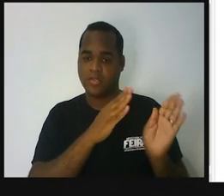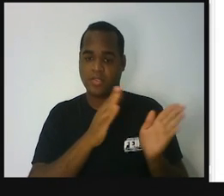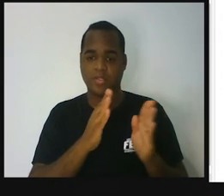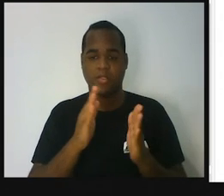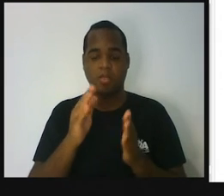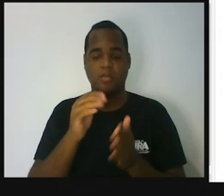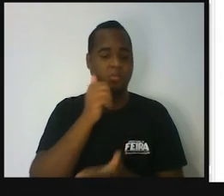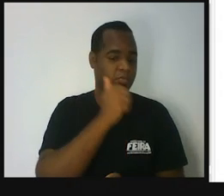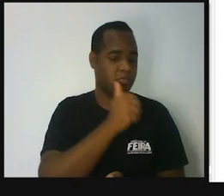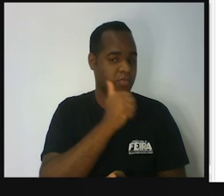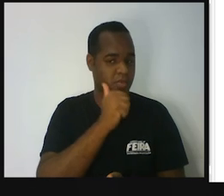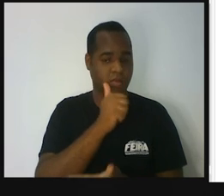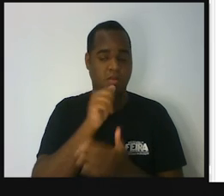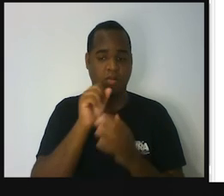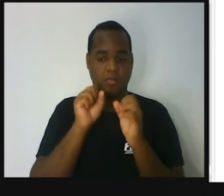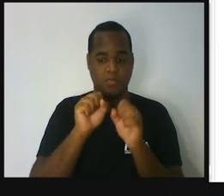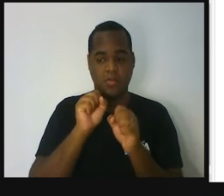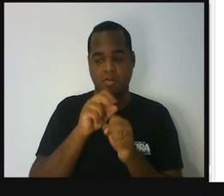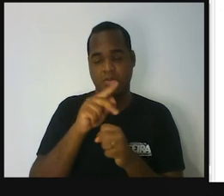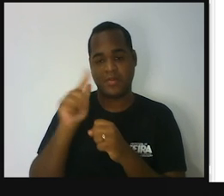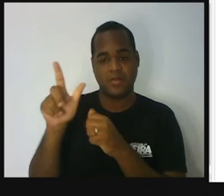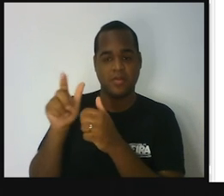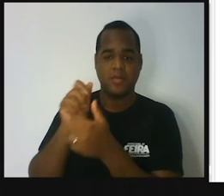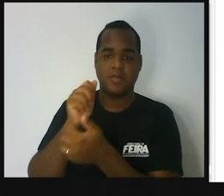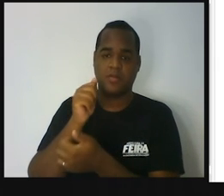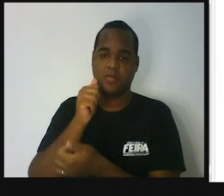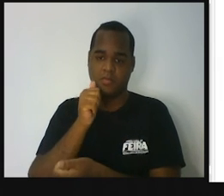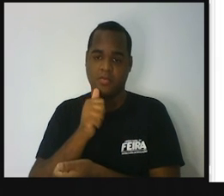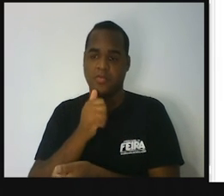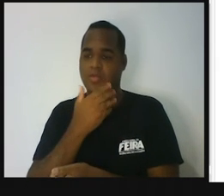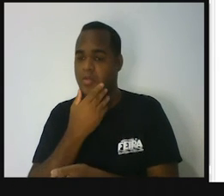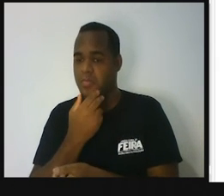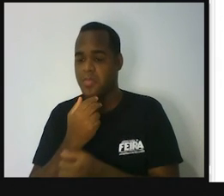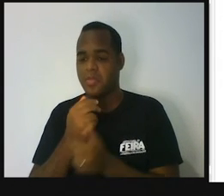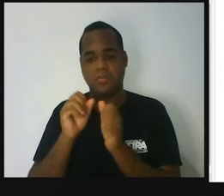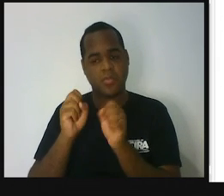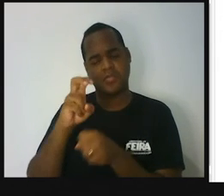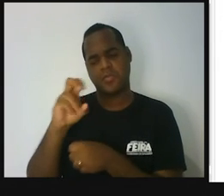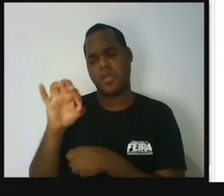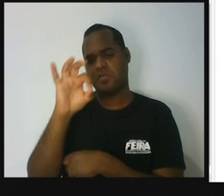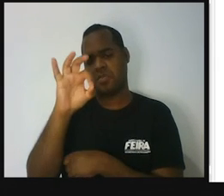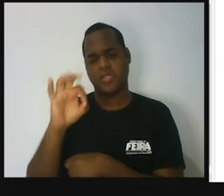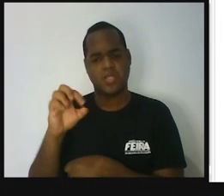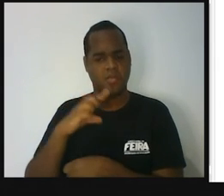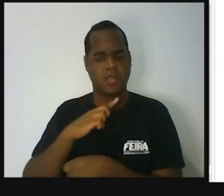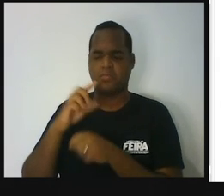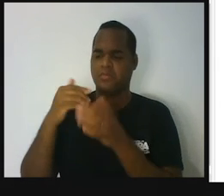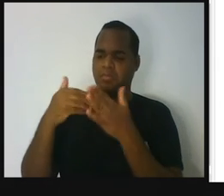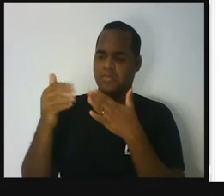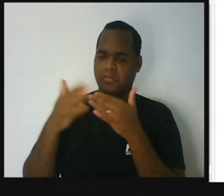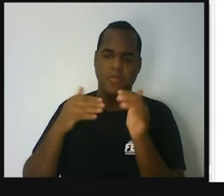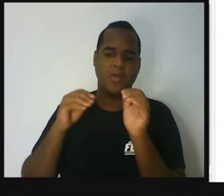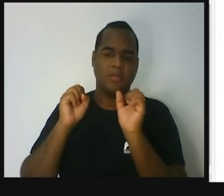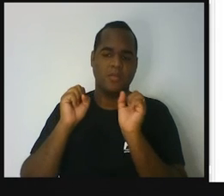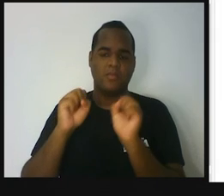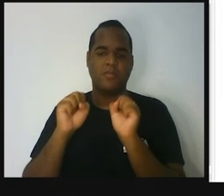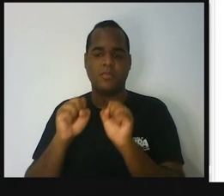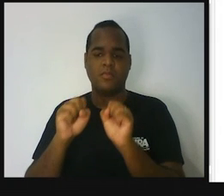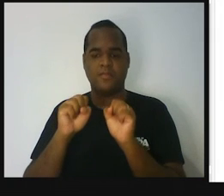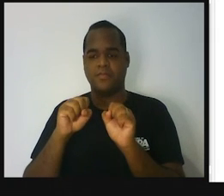meninas e a chance do próximo ser menino vai ser 50%. Em qualquer circunstância aqui, a